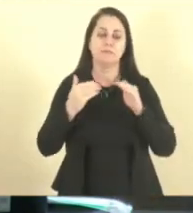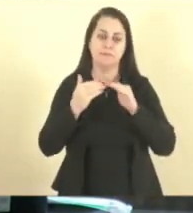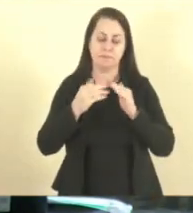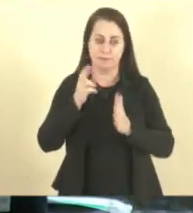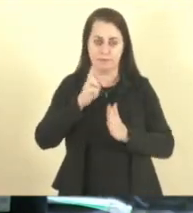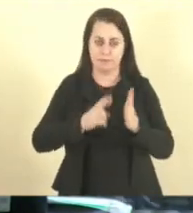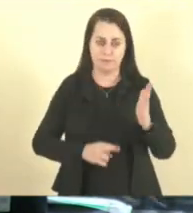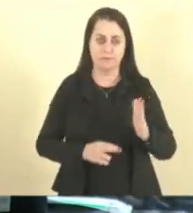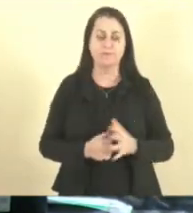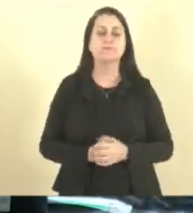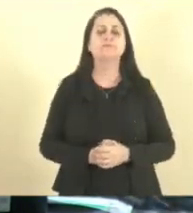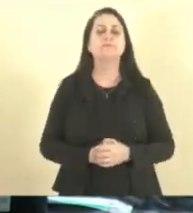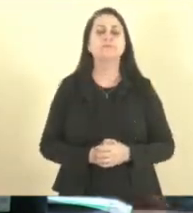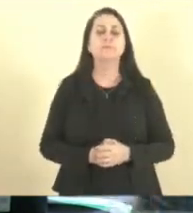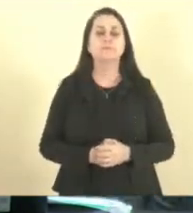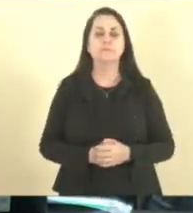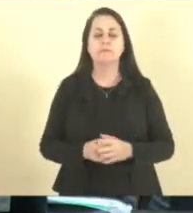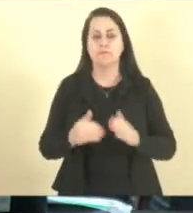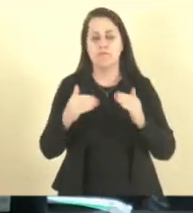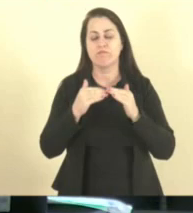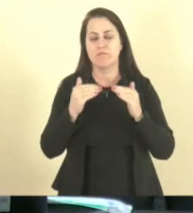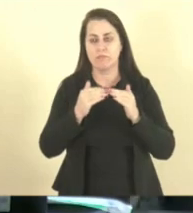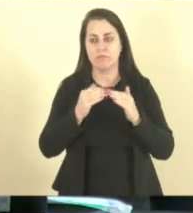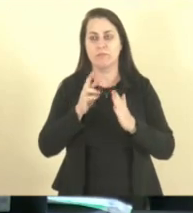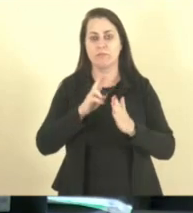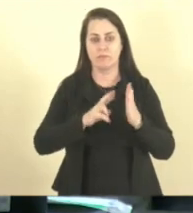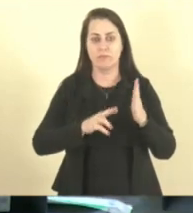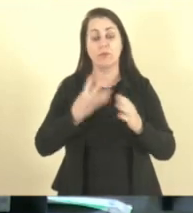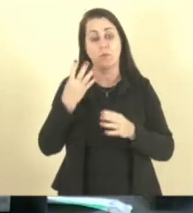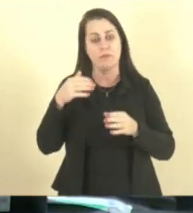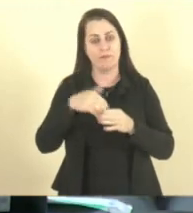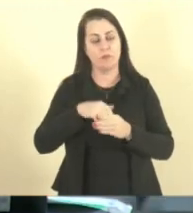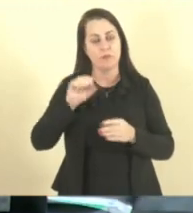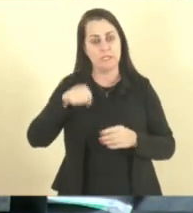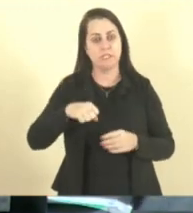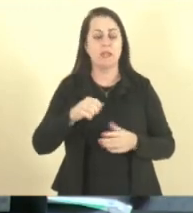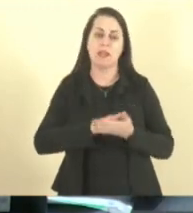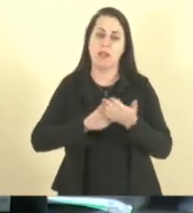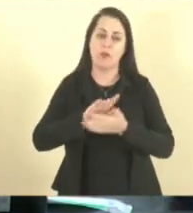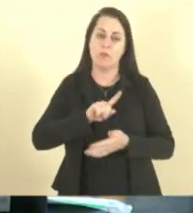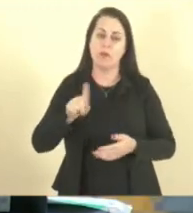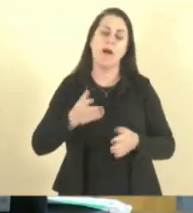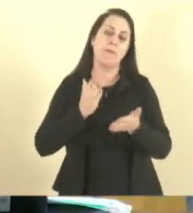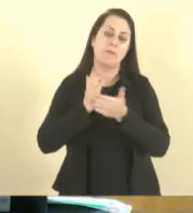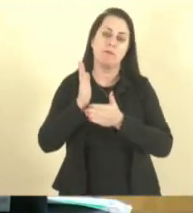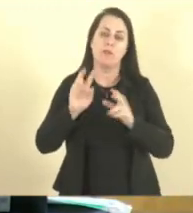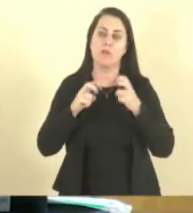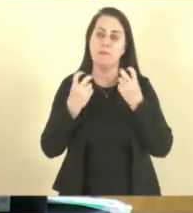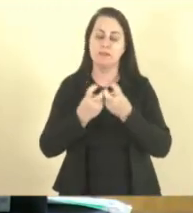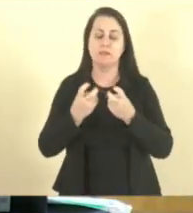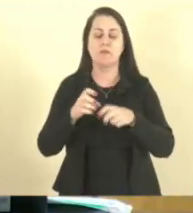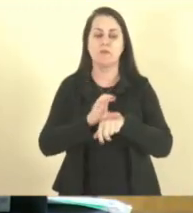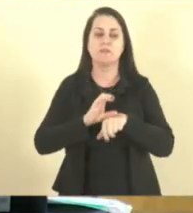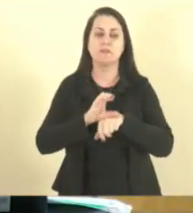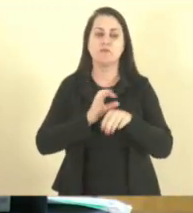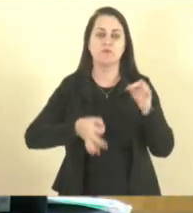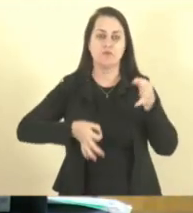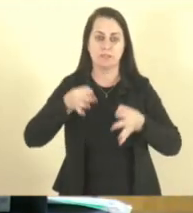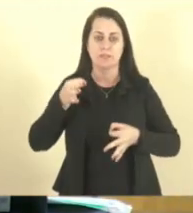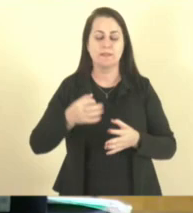relator. o relator. Deputado Lucas Caramussa. Com relator. Com o relator. Quatro votos sim, não, não aprovado na Comissão de Constituição e Justiça.